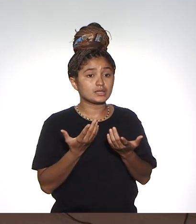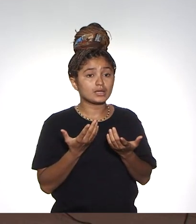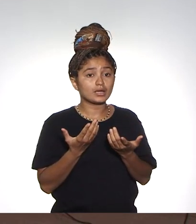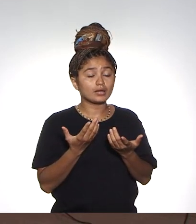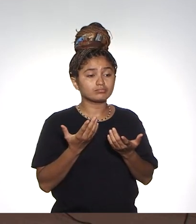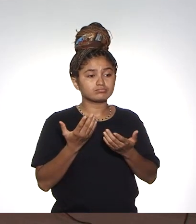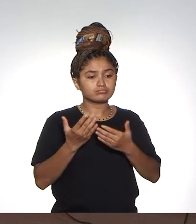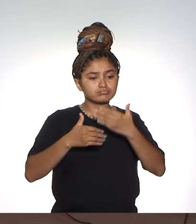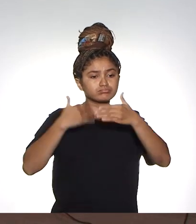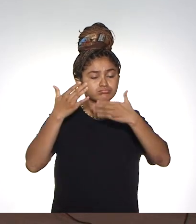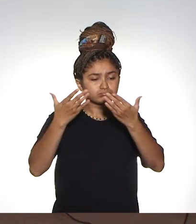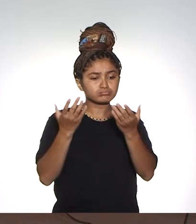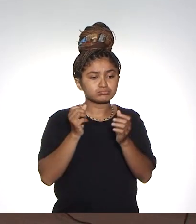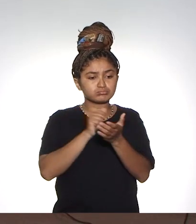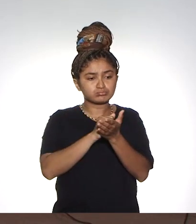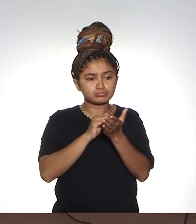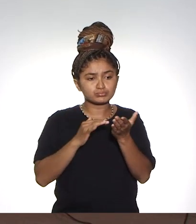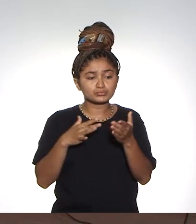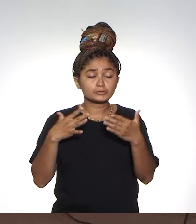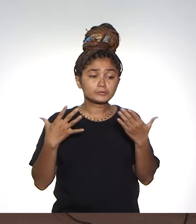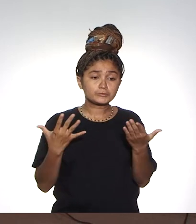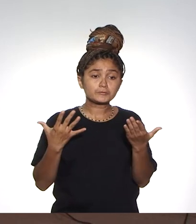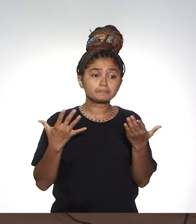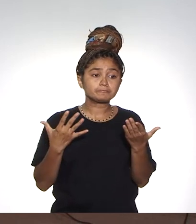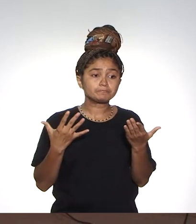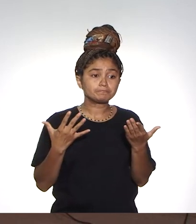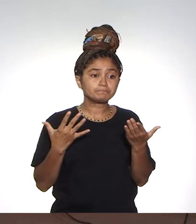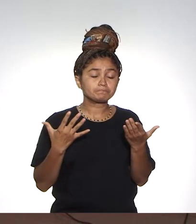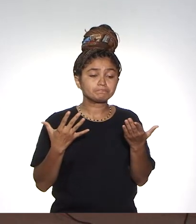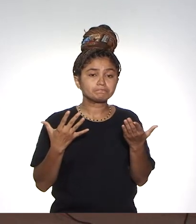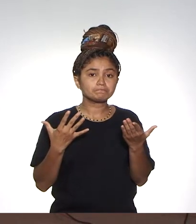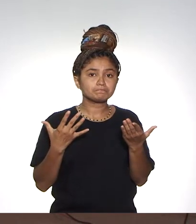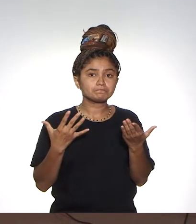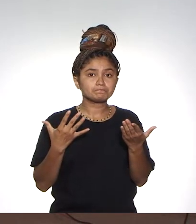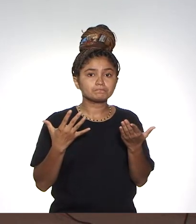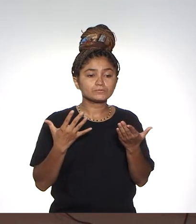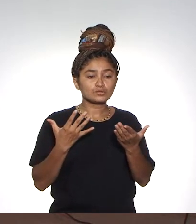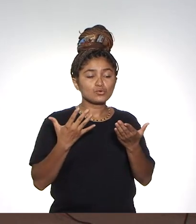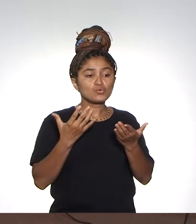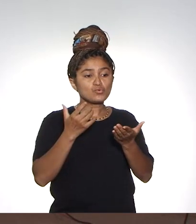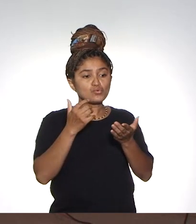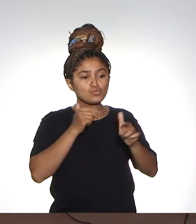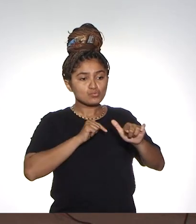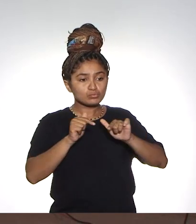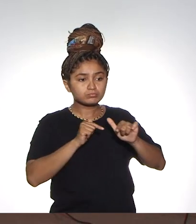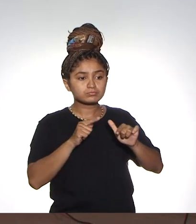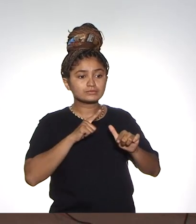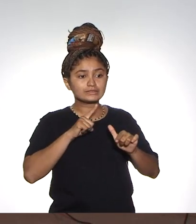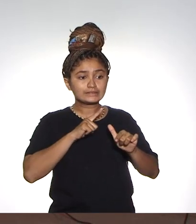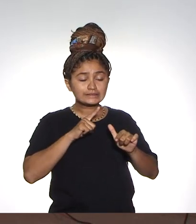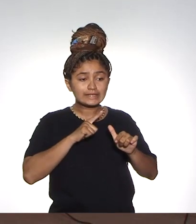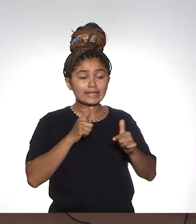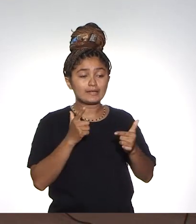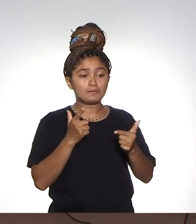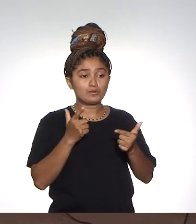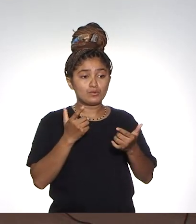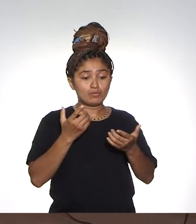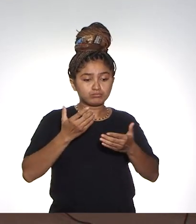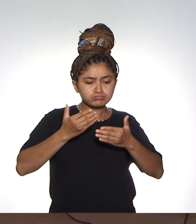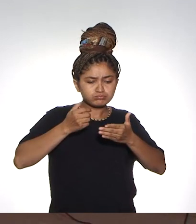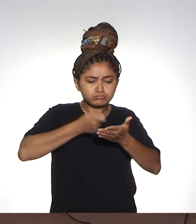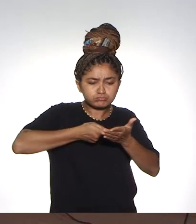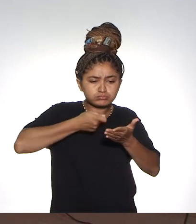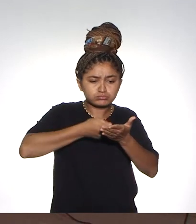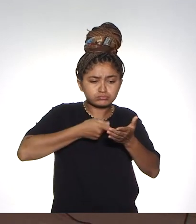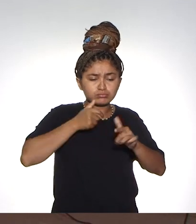a comunidade precisa, para o desenvolvimento das suas atividades. Então, com os servidores que nós temos, o empenho